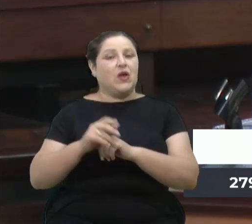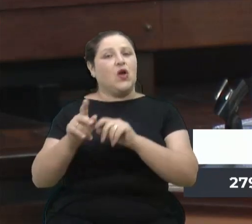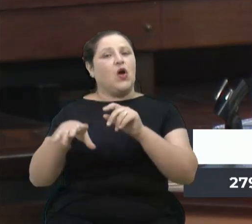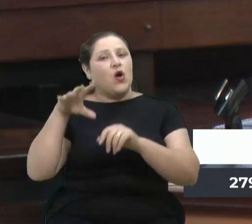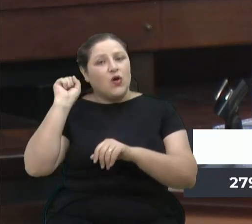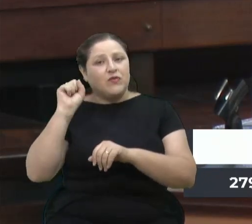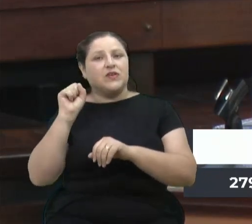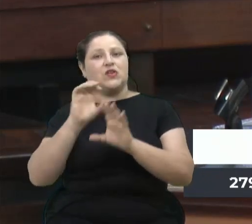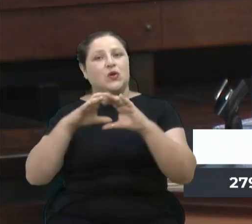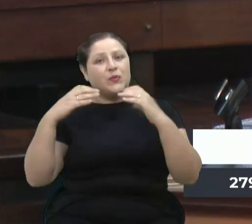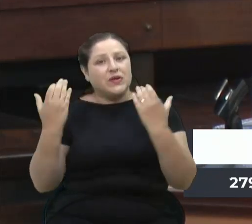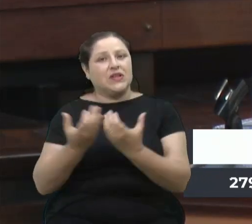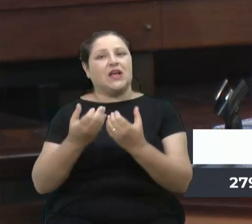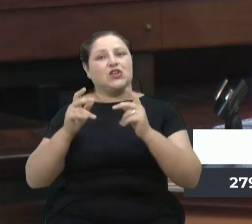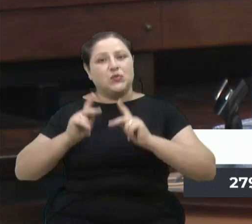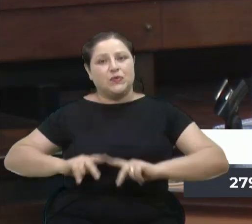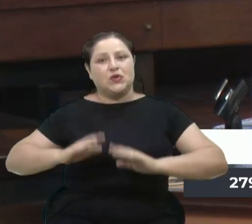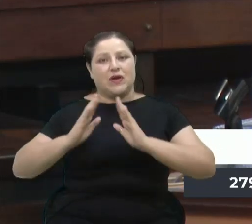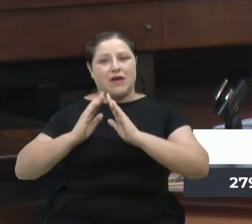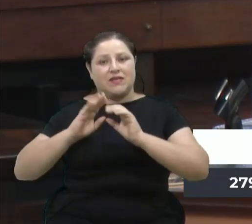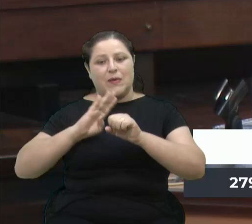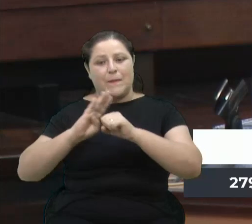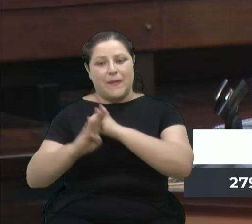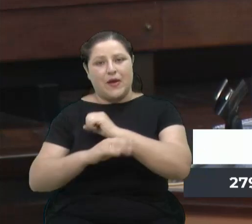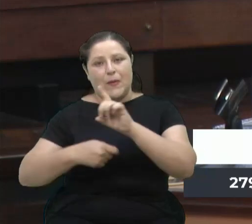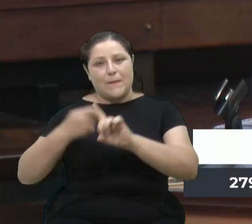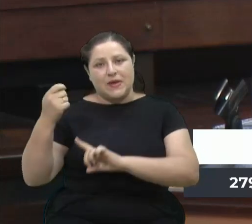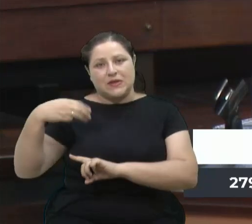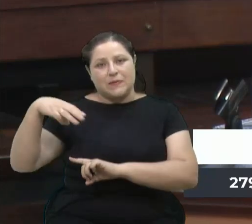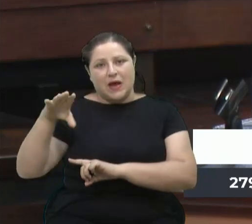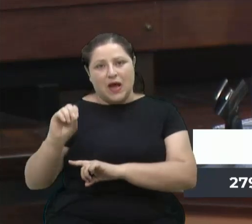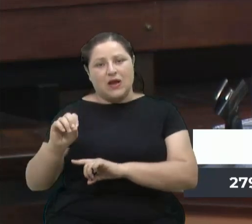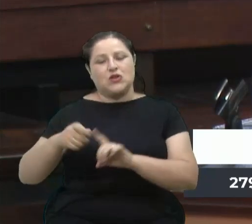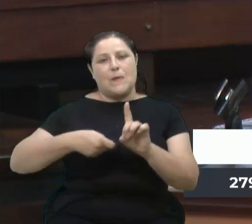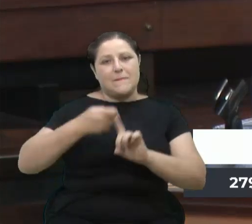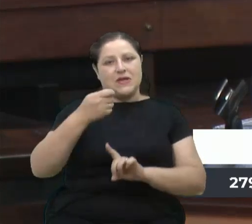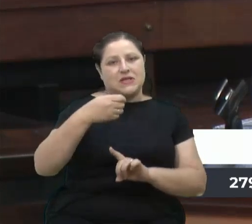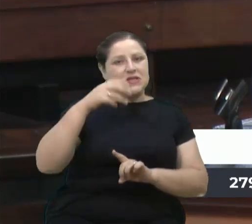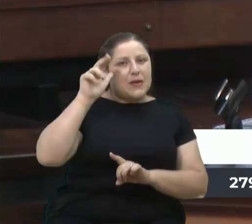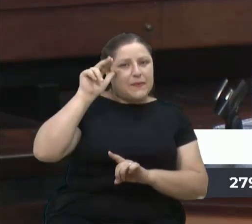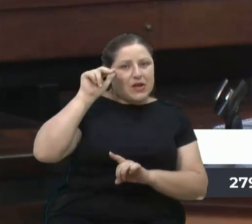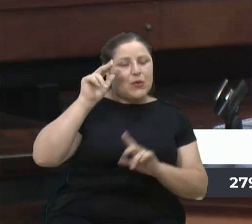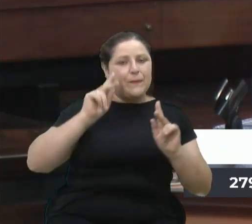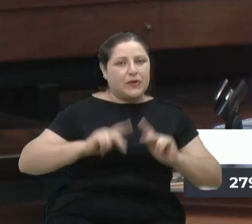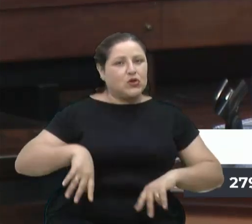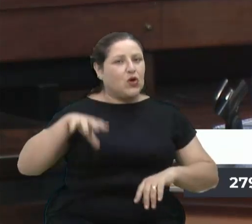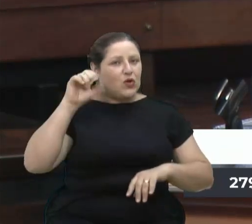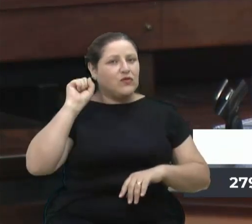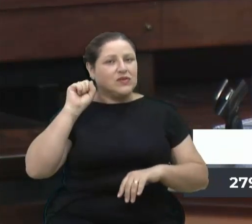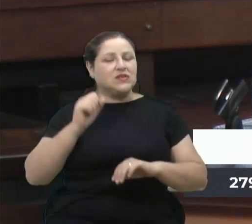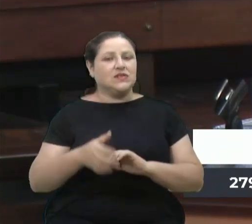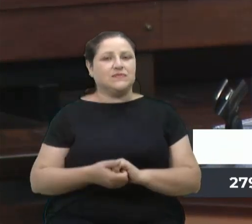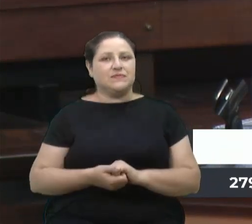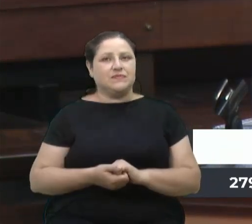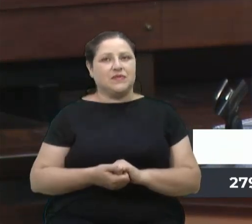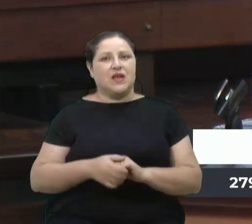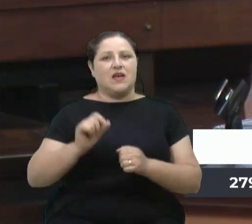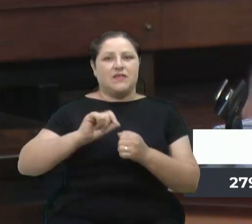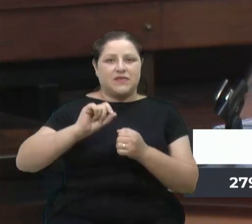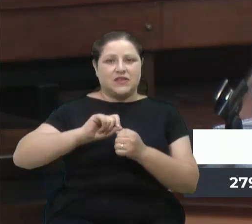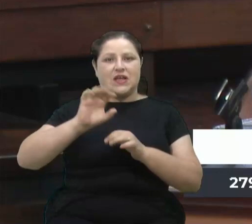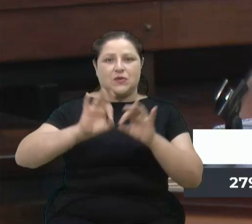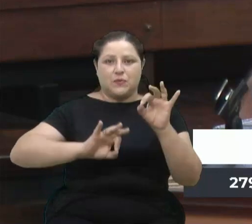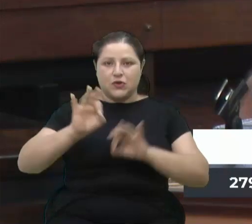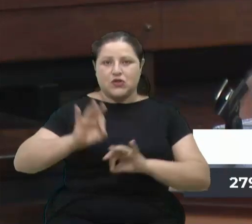comunidades, ouvir os bairros do Caxias do Sul no meio de março, no meio de abril, pessoas ouviram as pessoas e fizeram esse